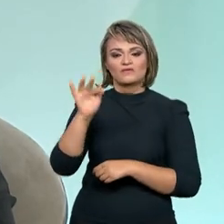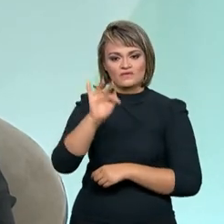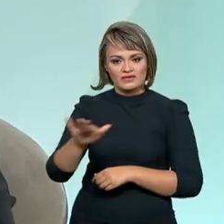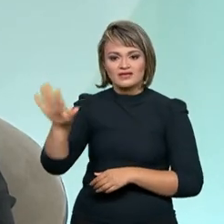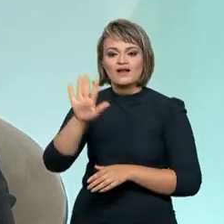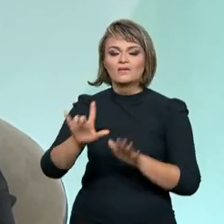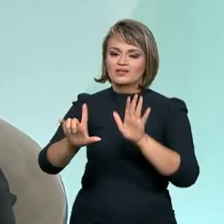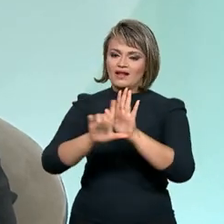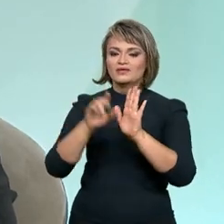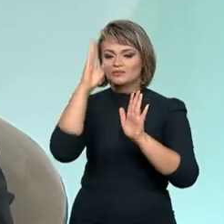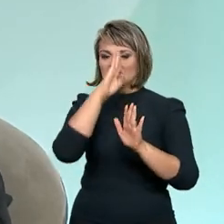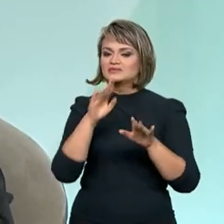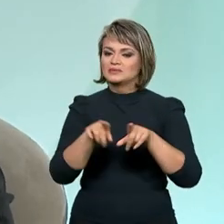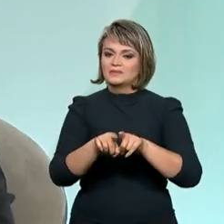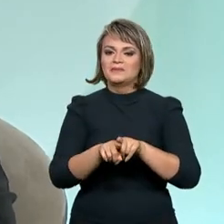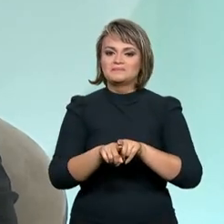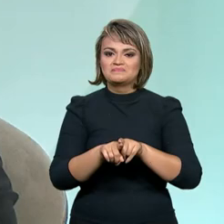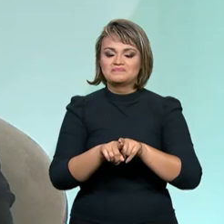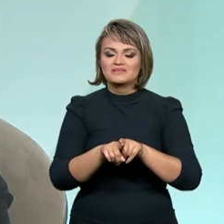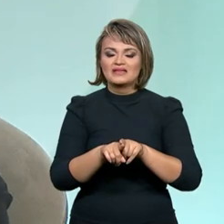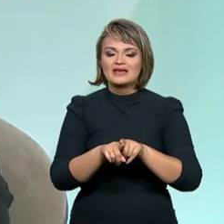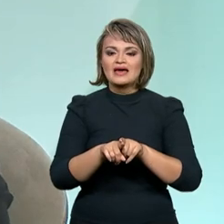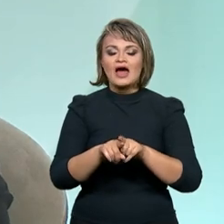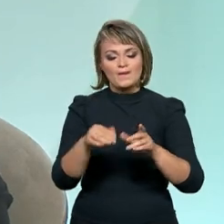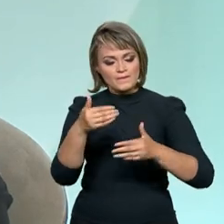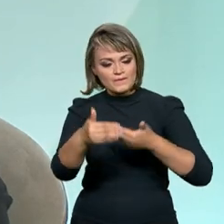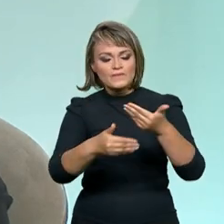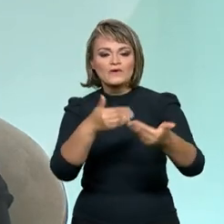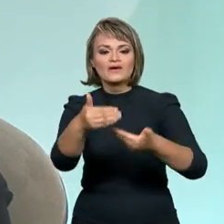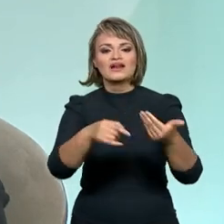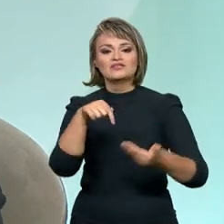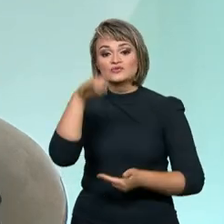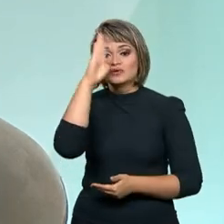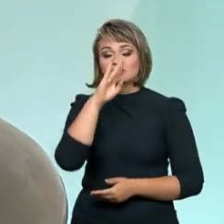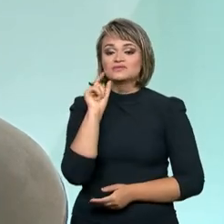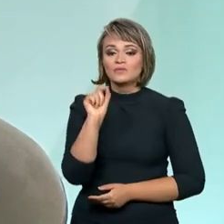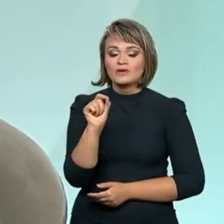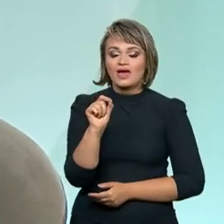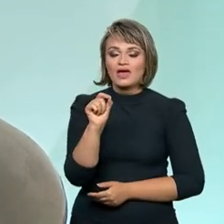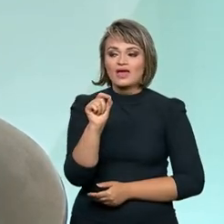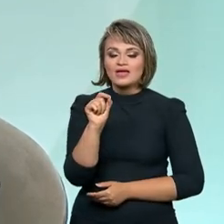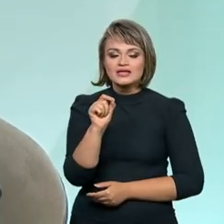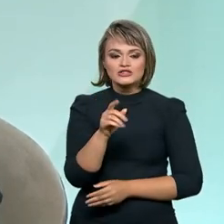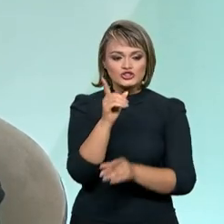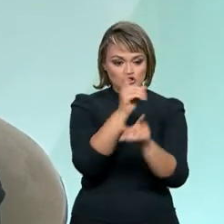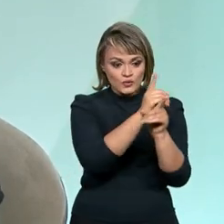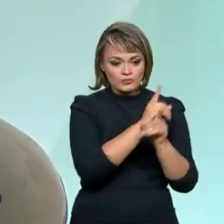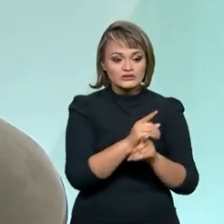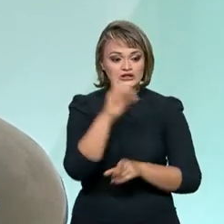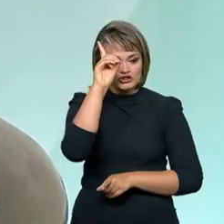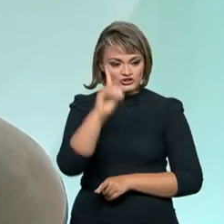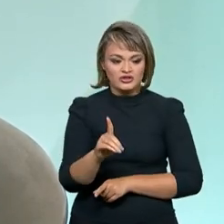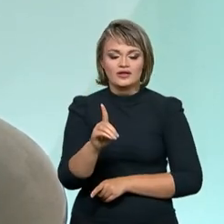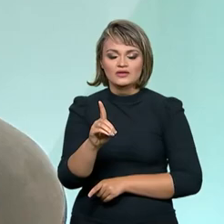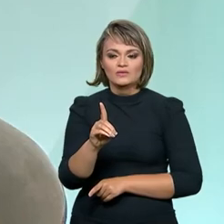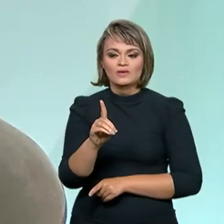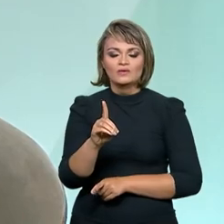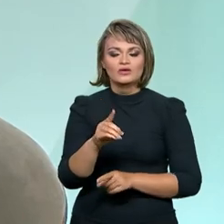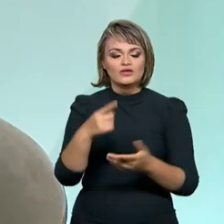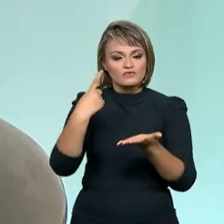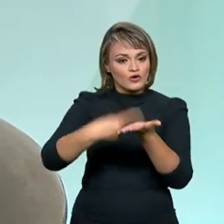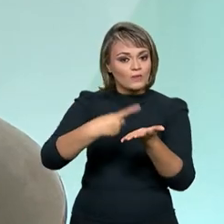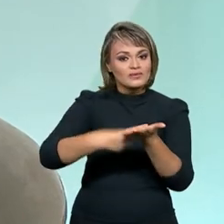legislação brasileira. O que nós temos avançado no Brasil é no resgate desses direitos que são pré